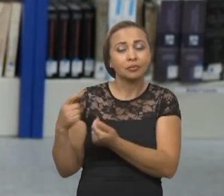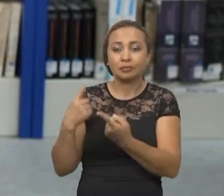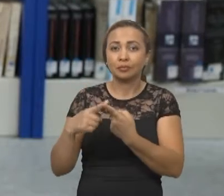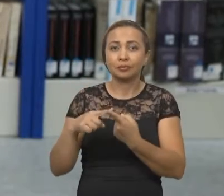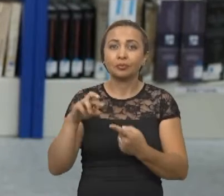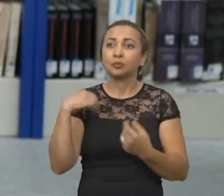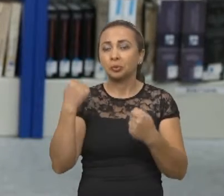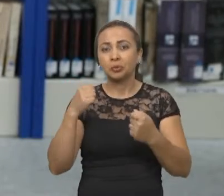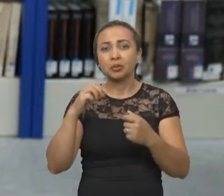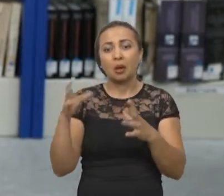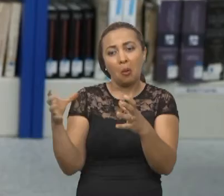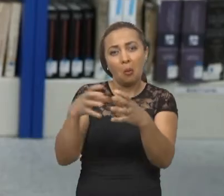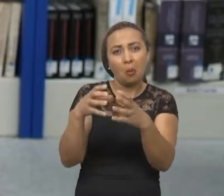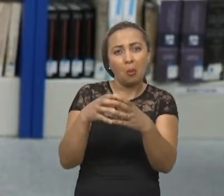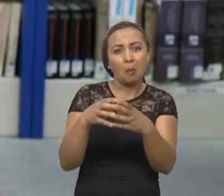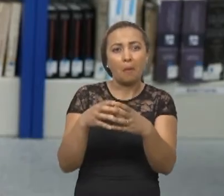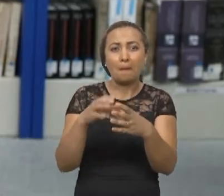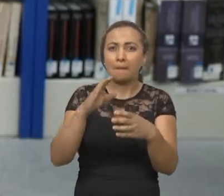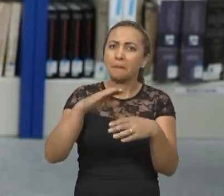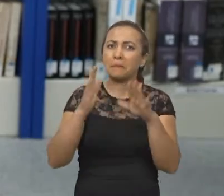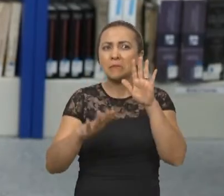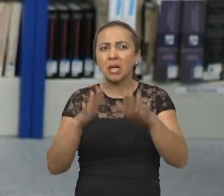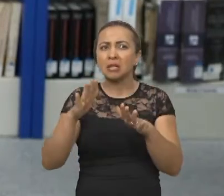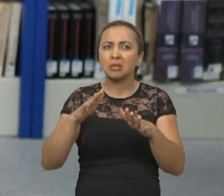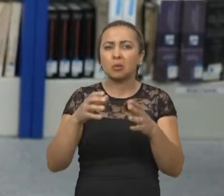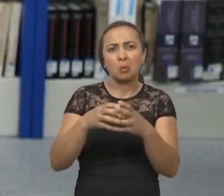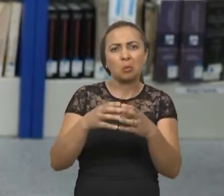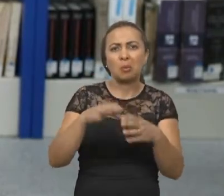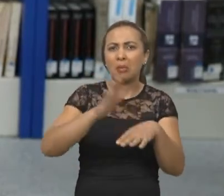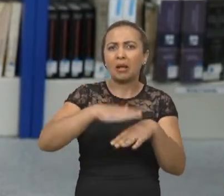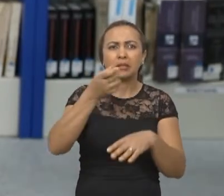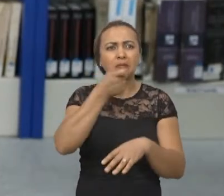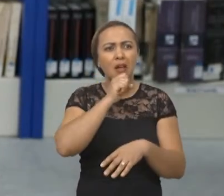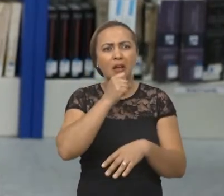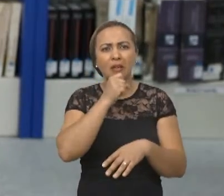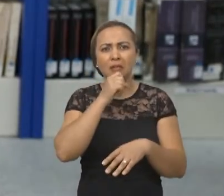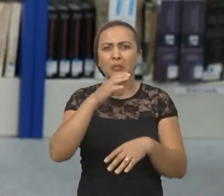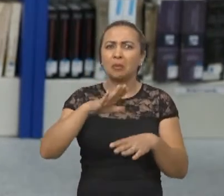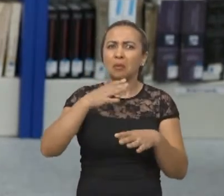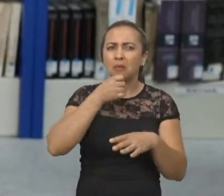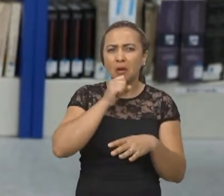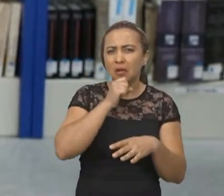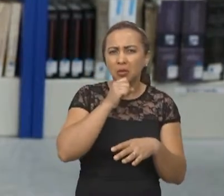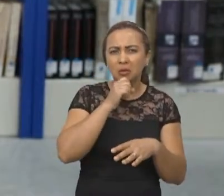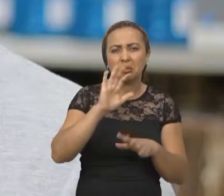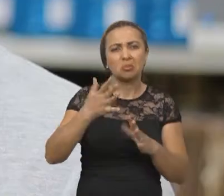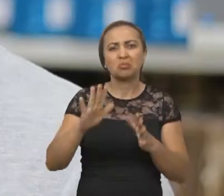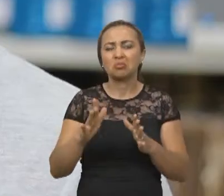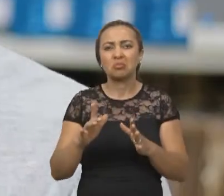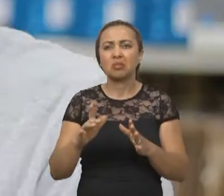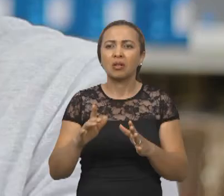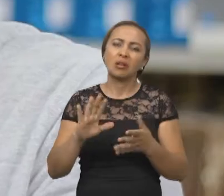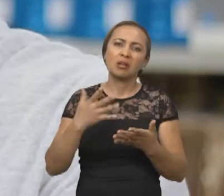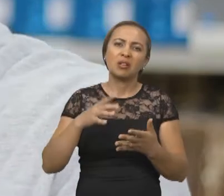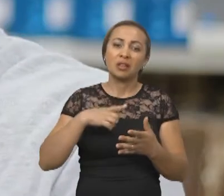hipótese era que talvez grupos mais velhos, os mais idosos com